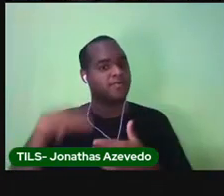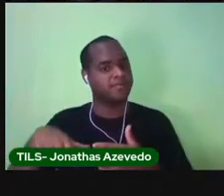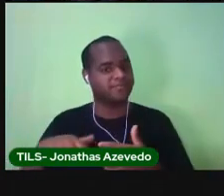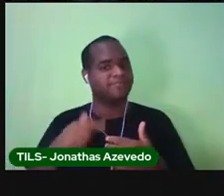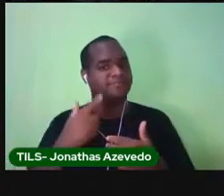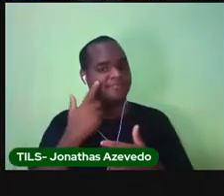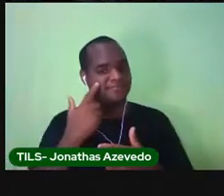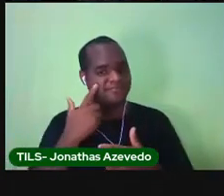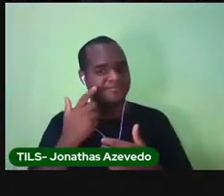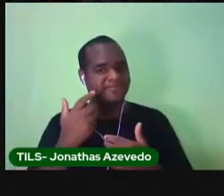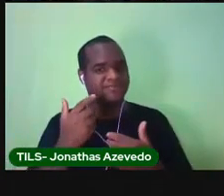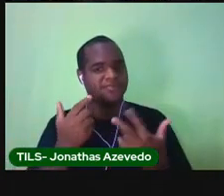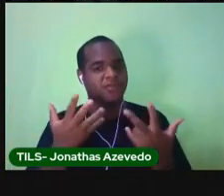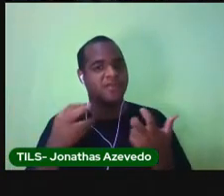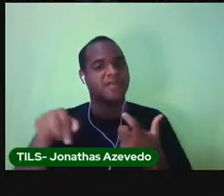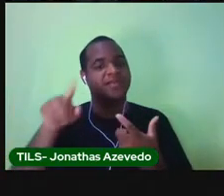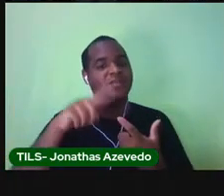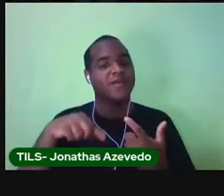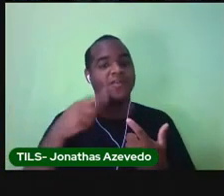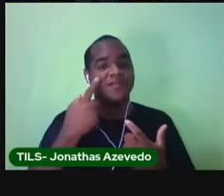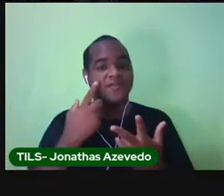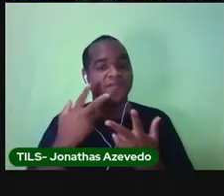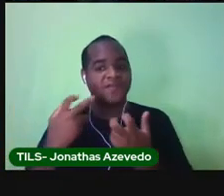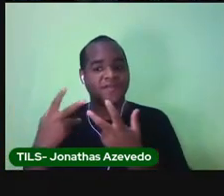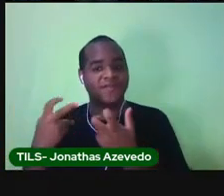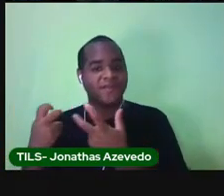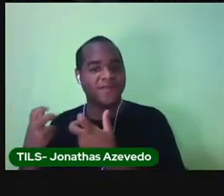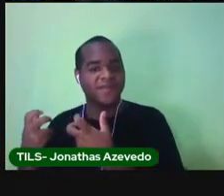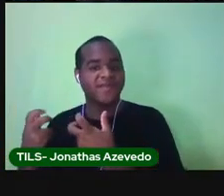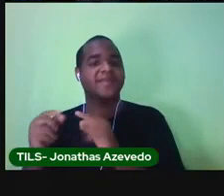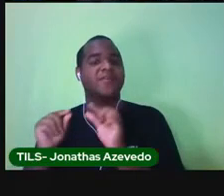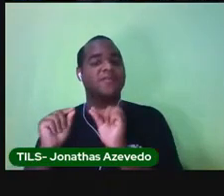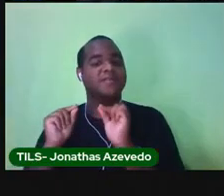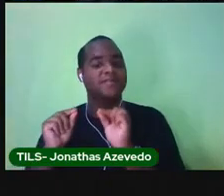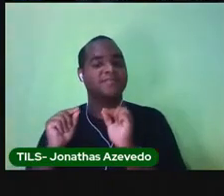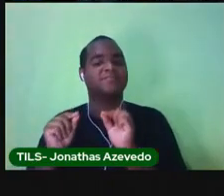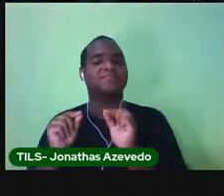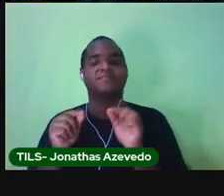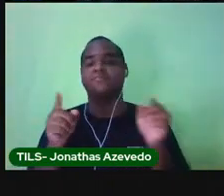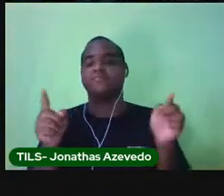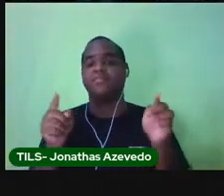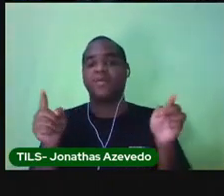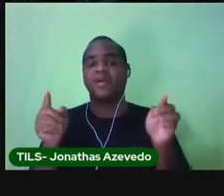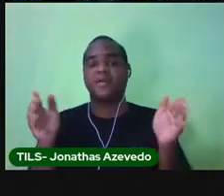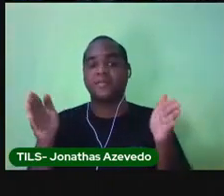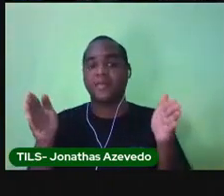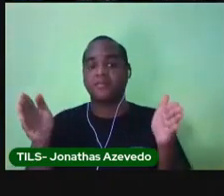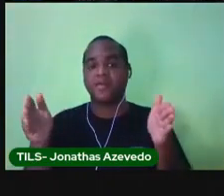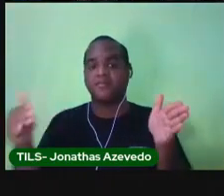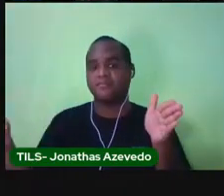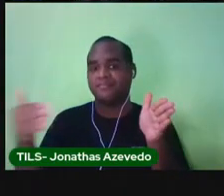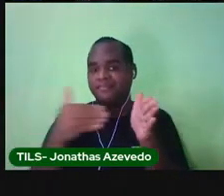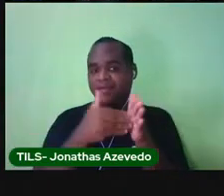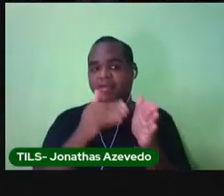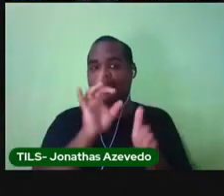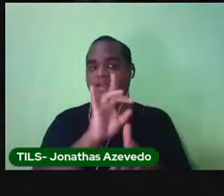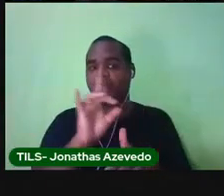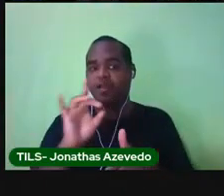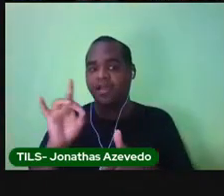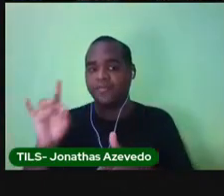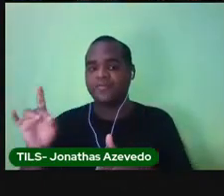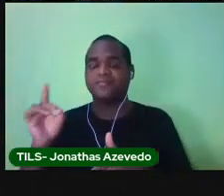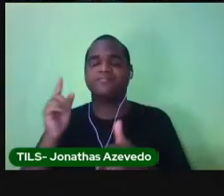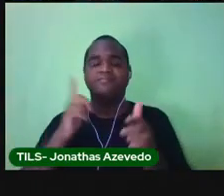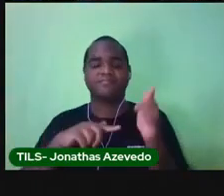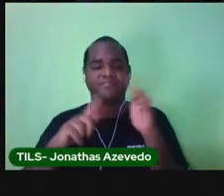Nós vimos que a linha do tempo, ela fala sobre cada um de nós. Que cada um de